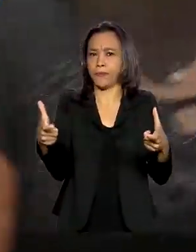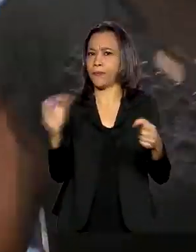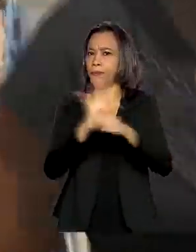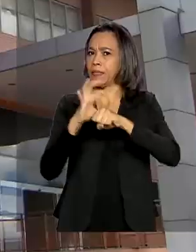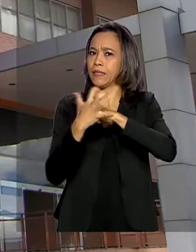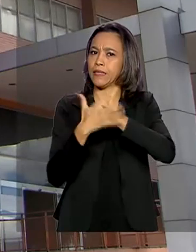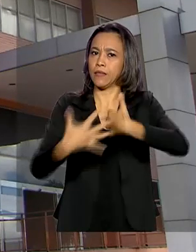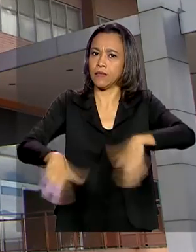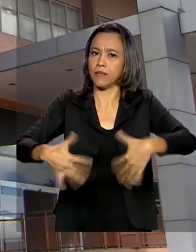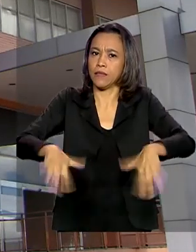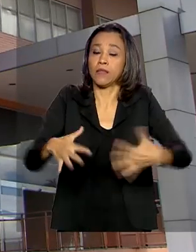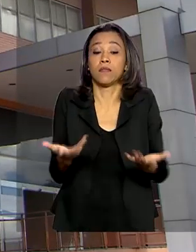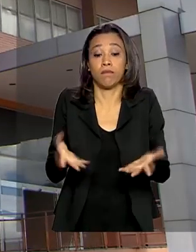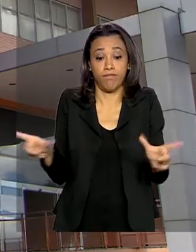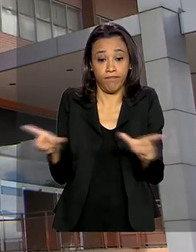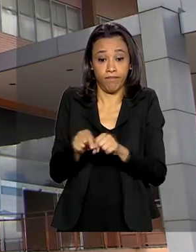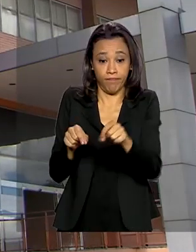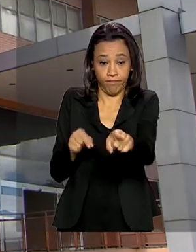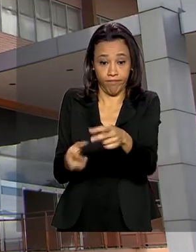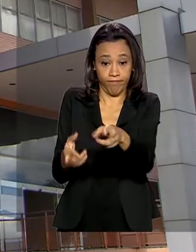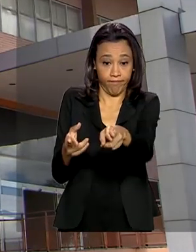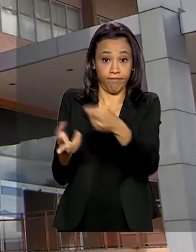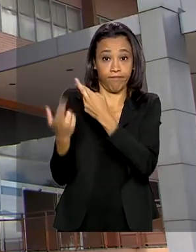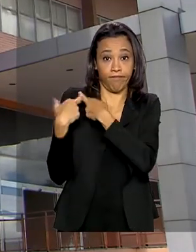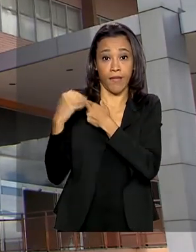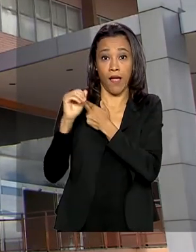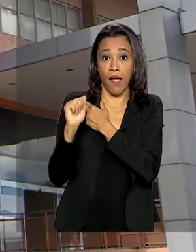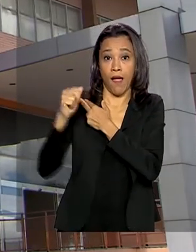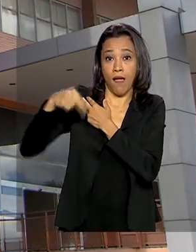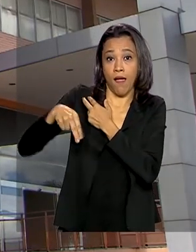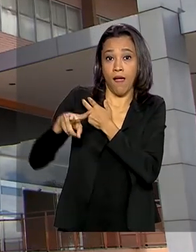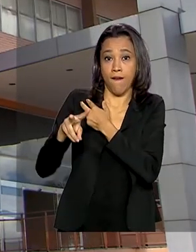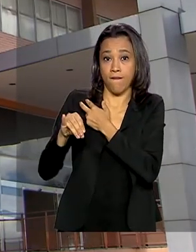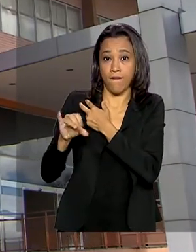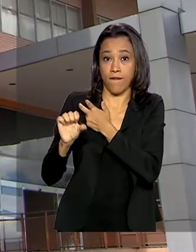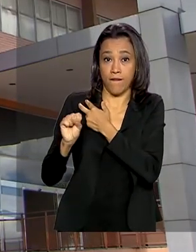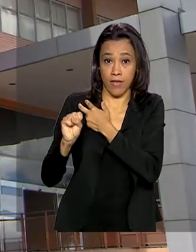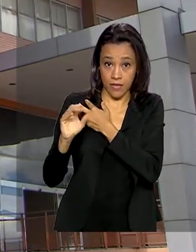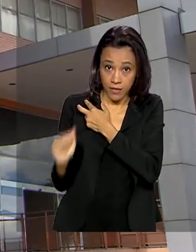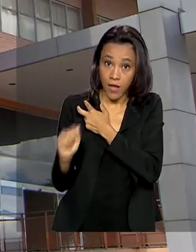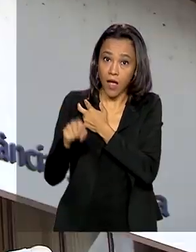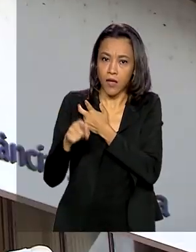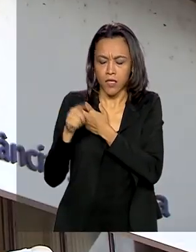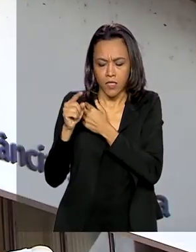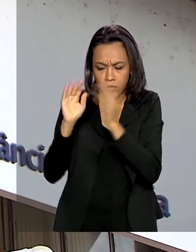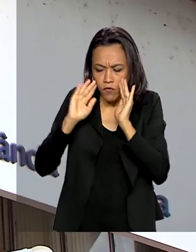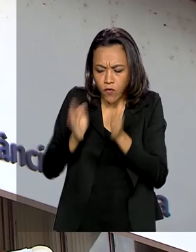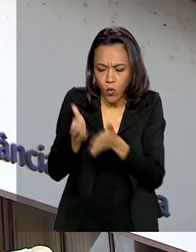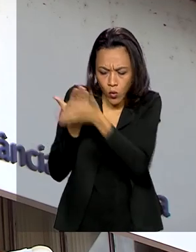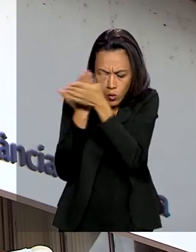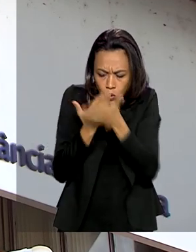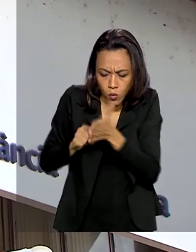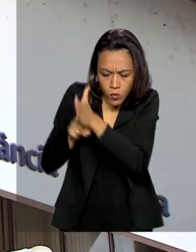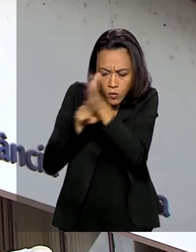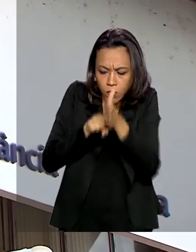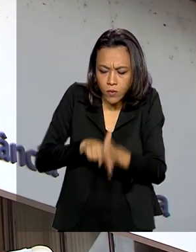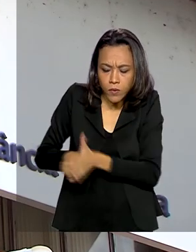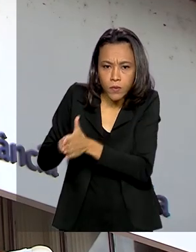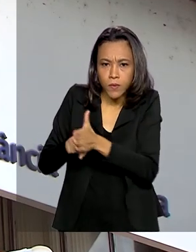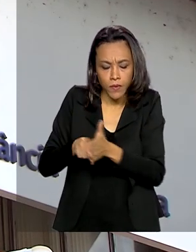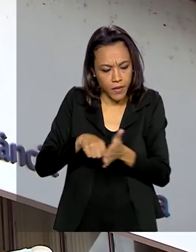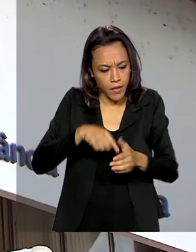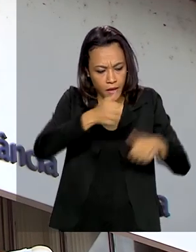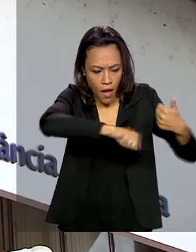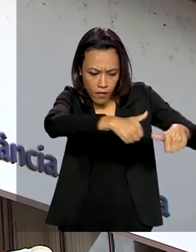coronavírus, a Agência Nacional de Vigilância Sanitária decidiu dar prioridade ao estudo e análise de medicamentos